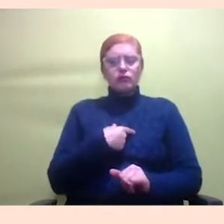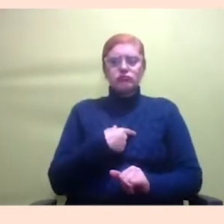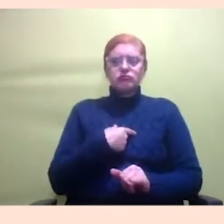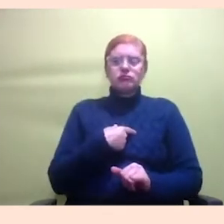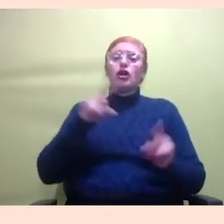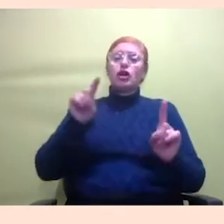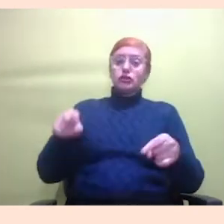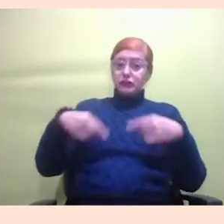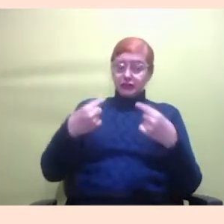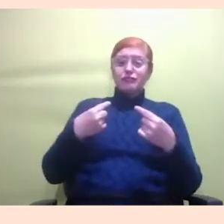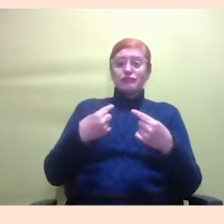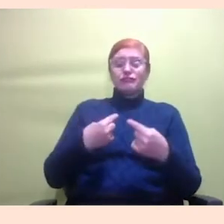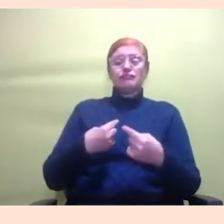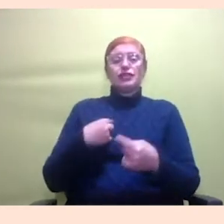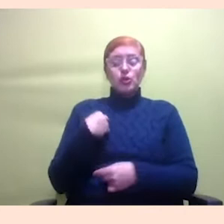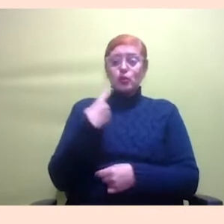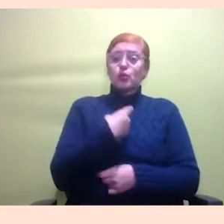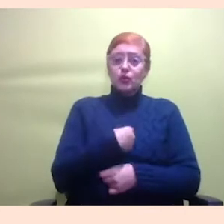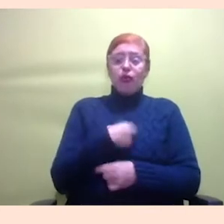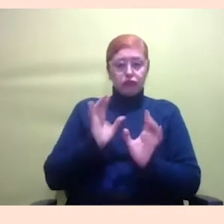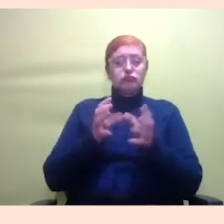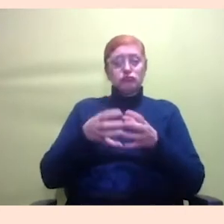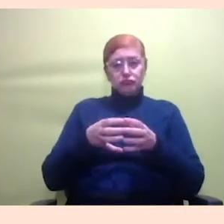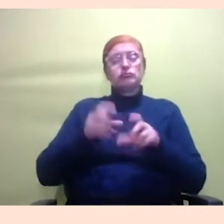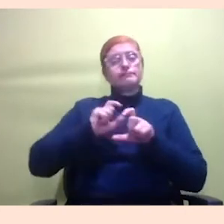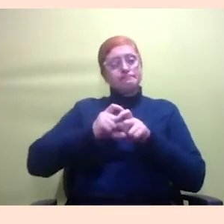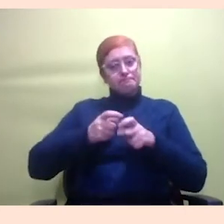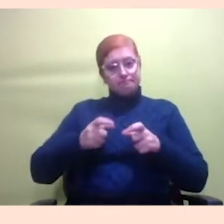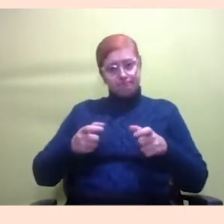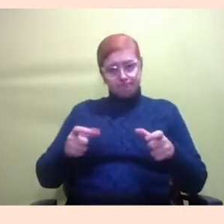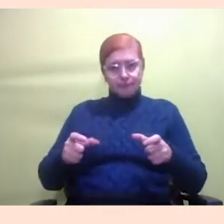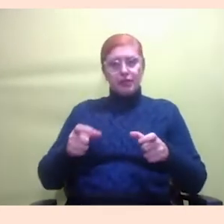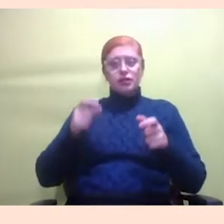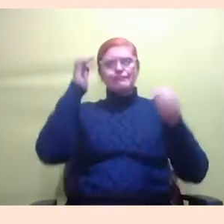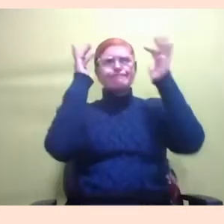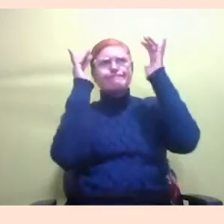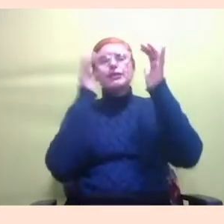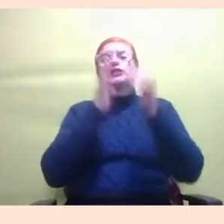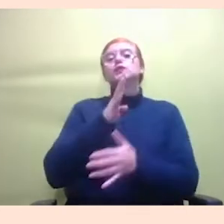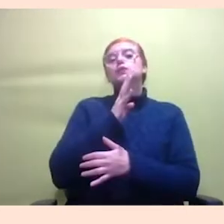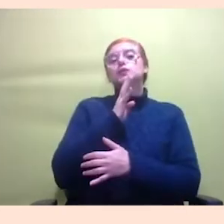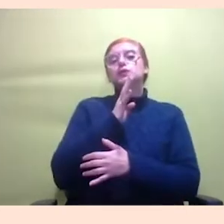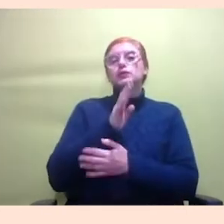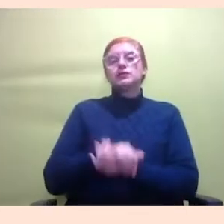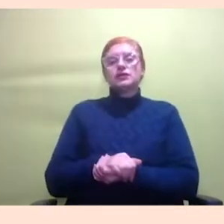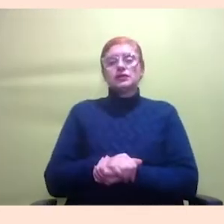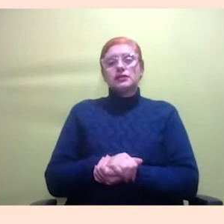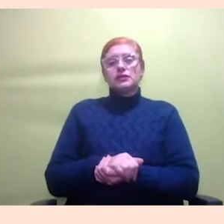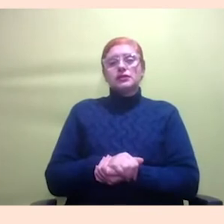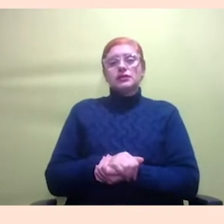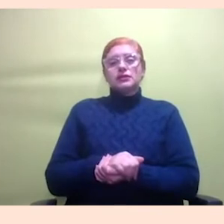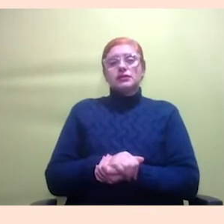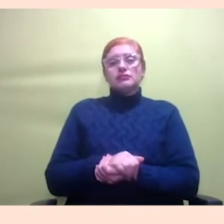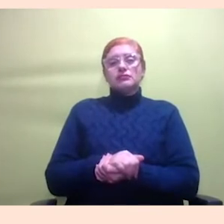pessoal nosso também de ampliar o que a gente imagina como conhecimento e aí é basicamente isso,